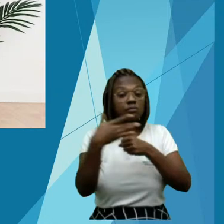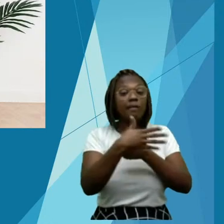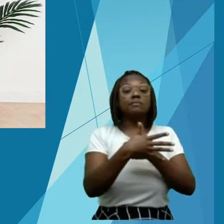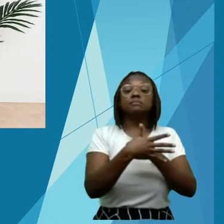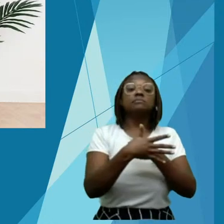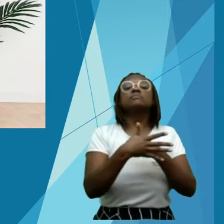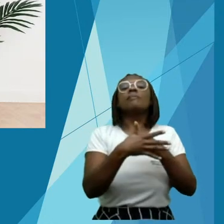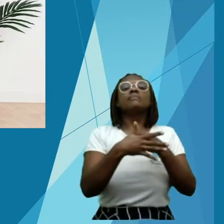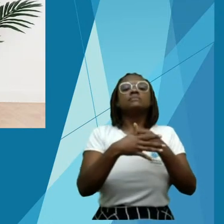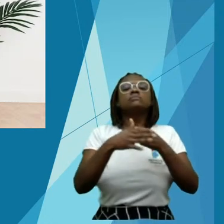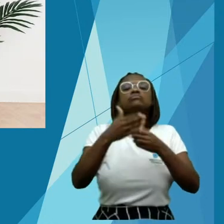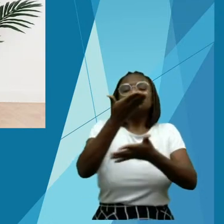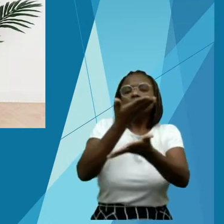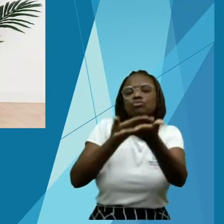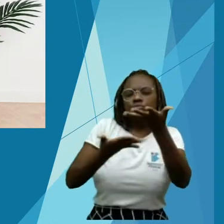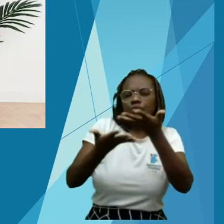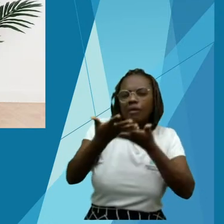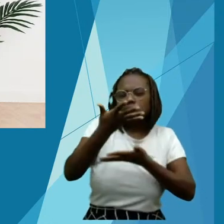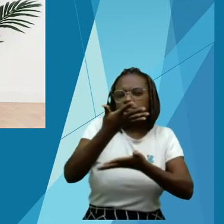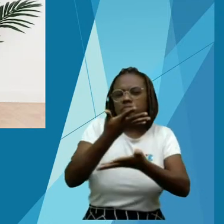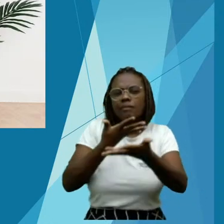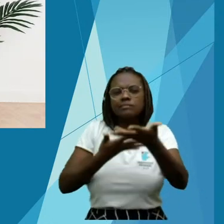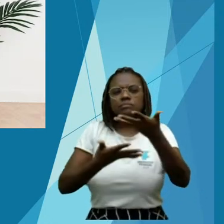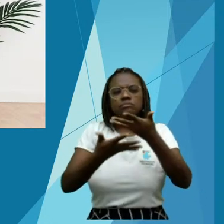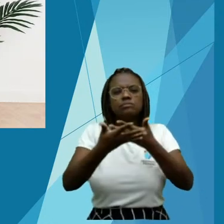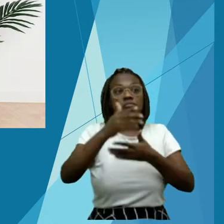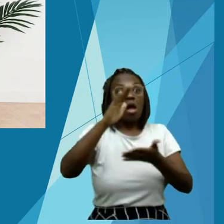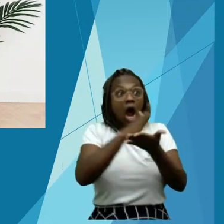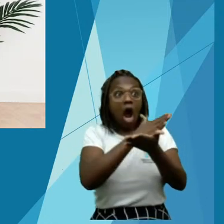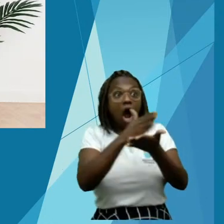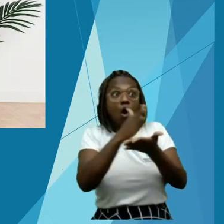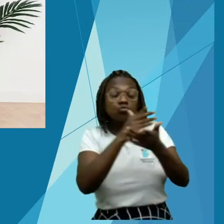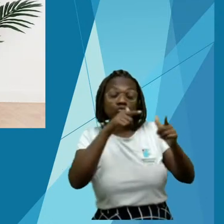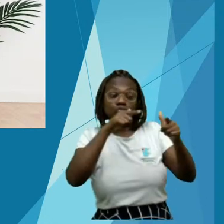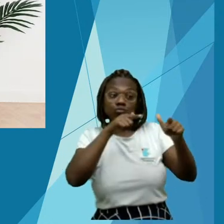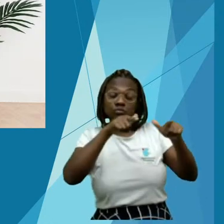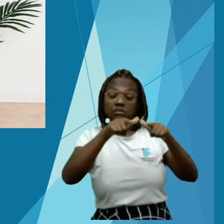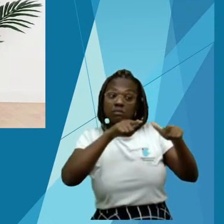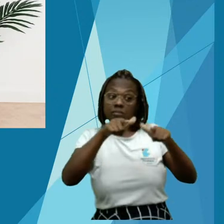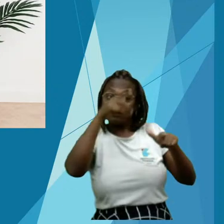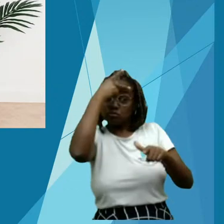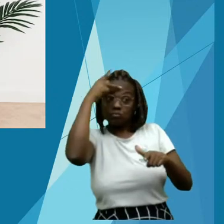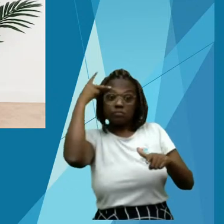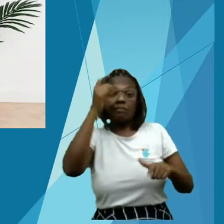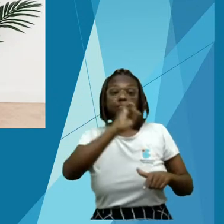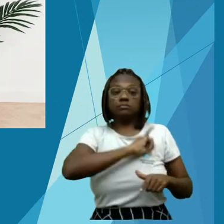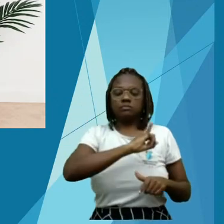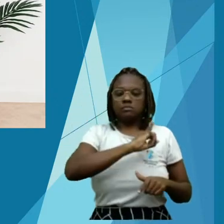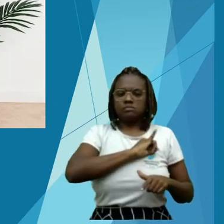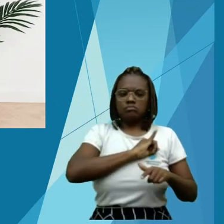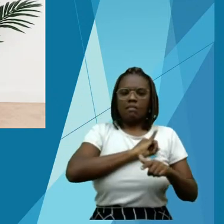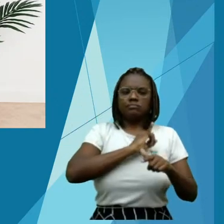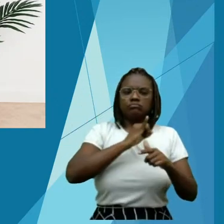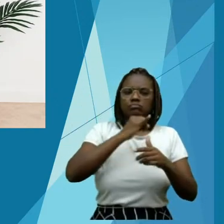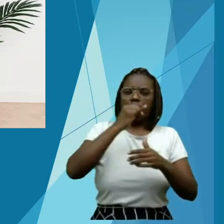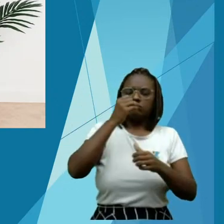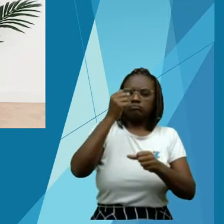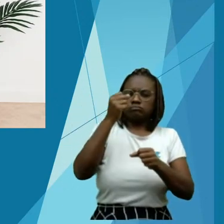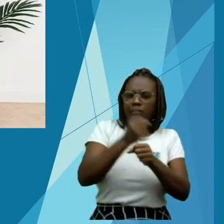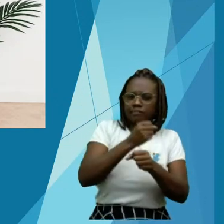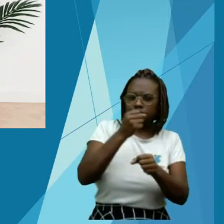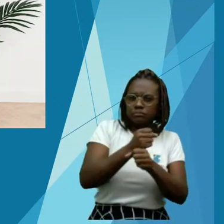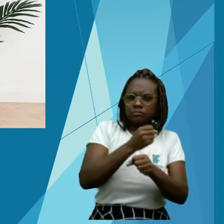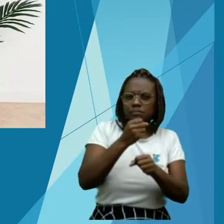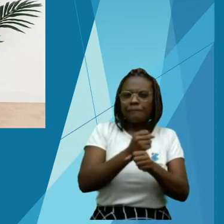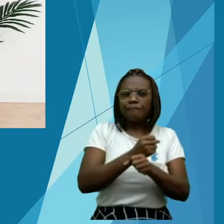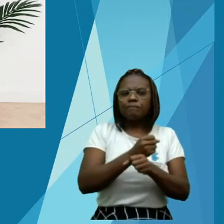na época, gestores do Campo Chapuri e o projeto foi desenvolvido em parceria com a professora Socorro Aragão, com